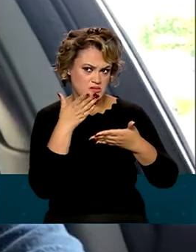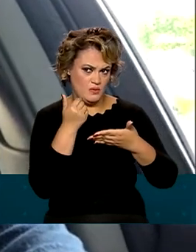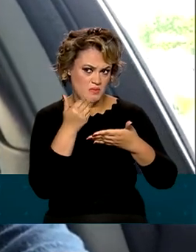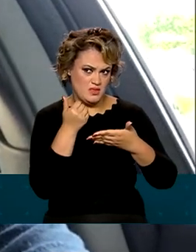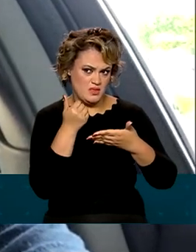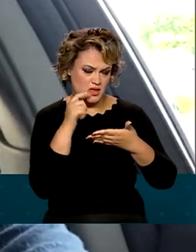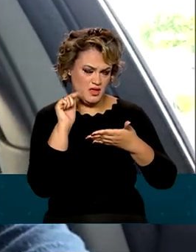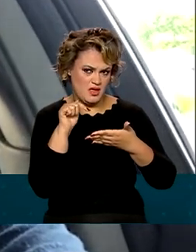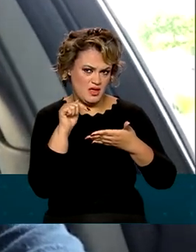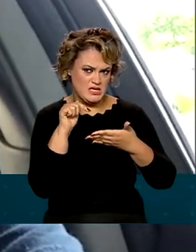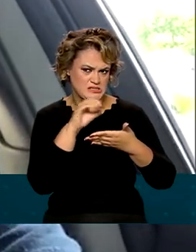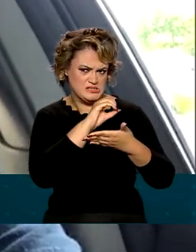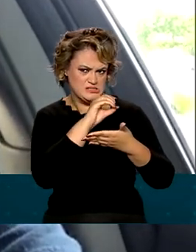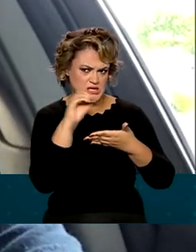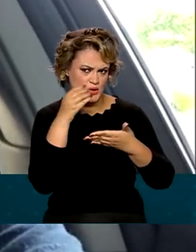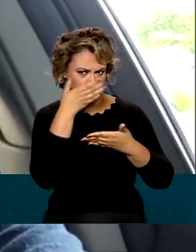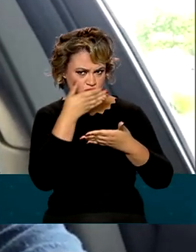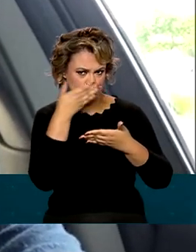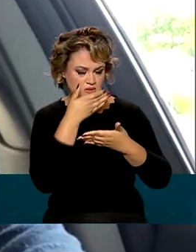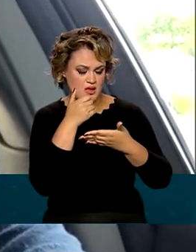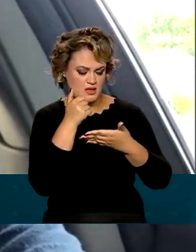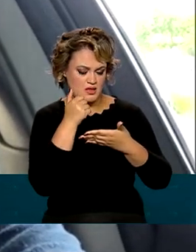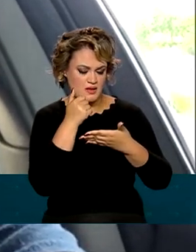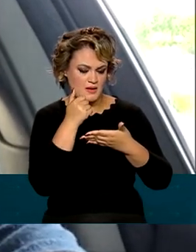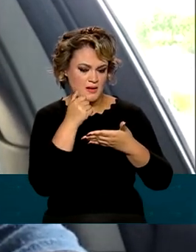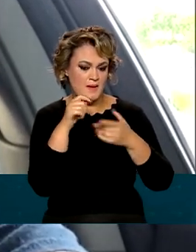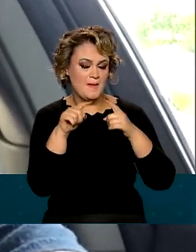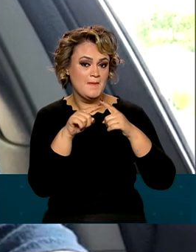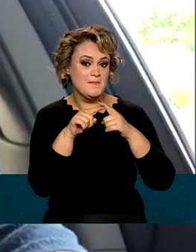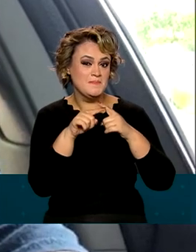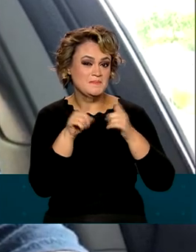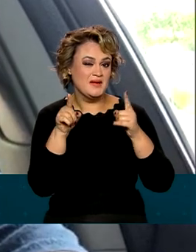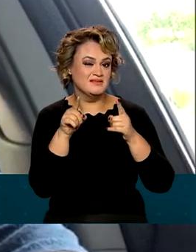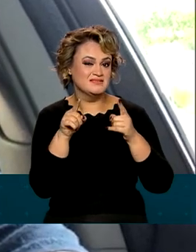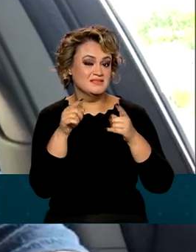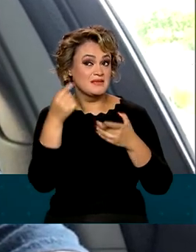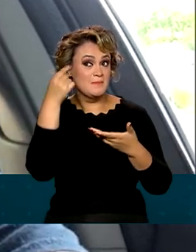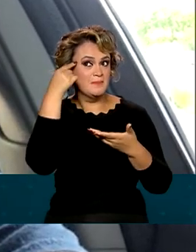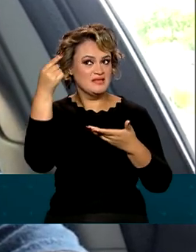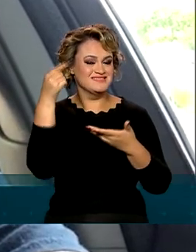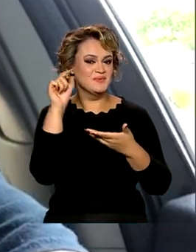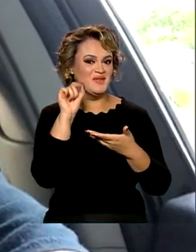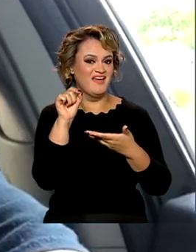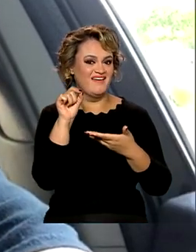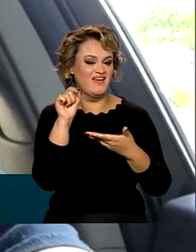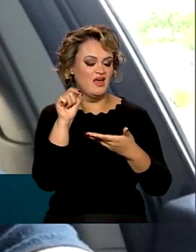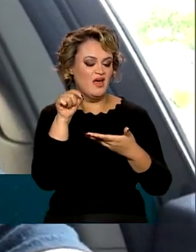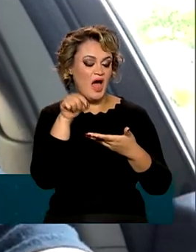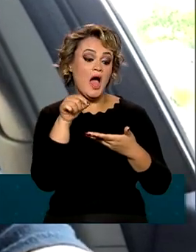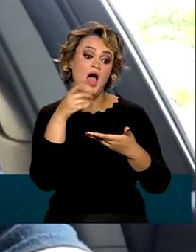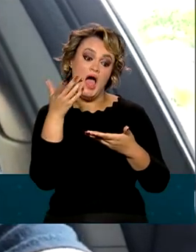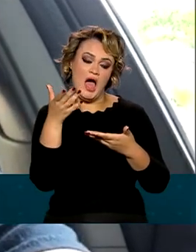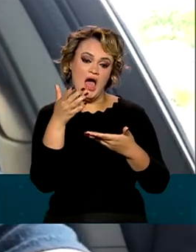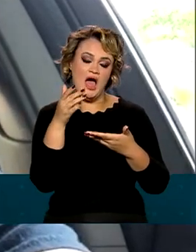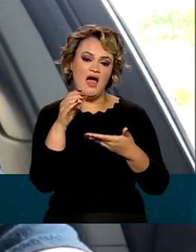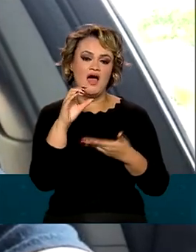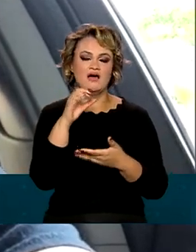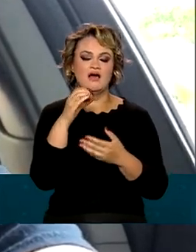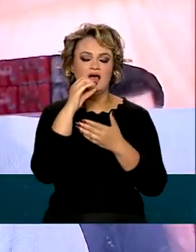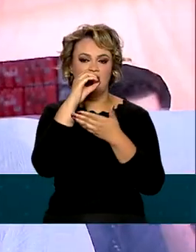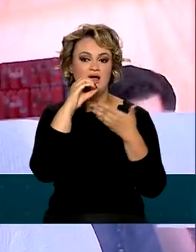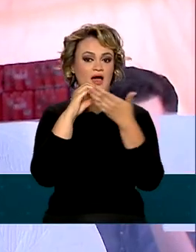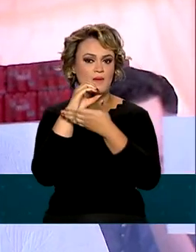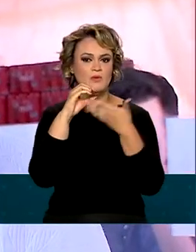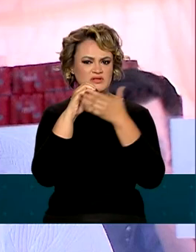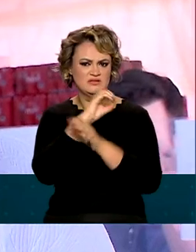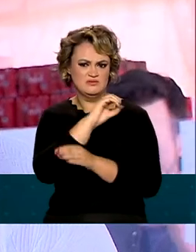zero em açúcar e o fabricante está te levando a entender que aquele alimento é zero em carboidrato.